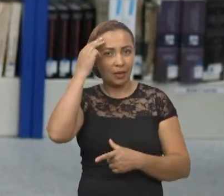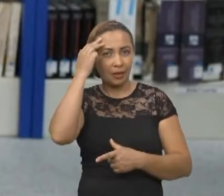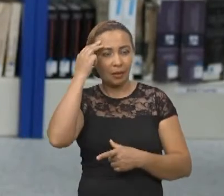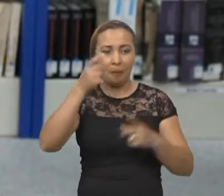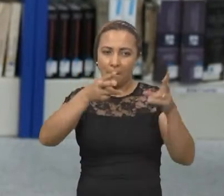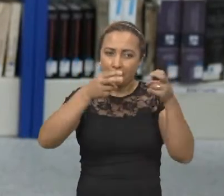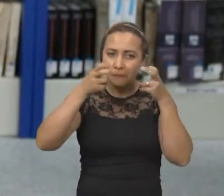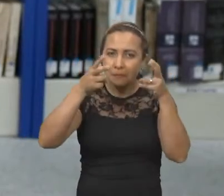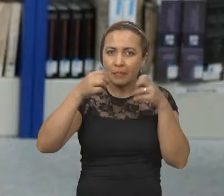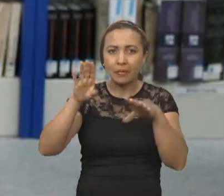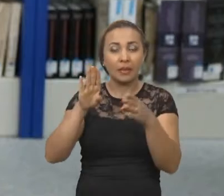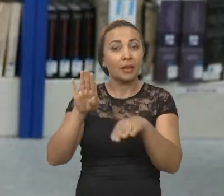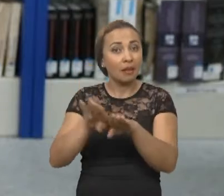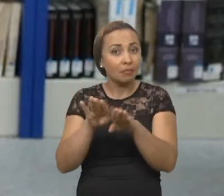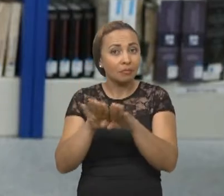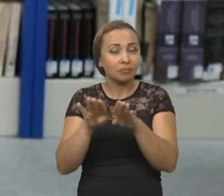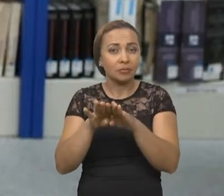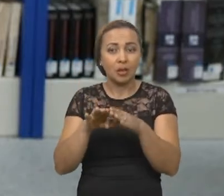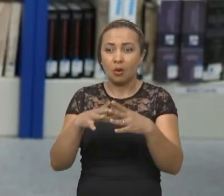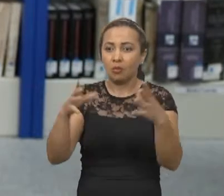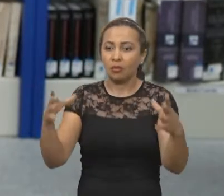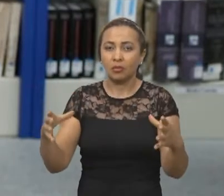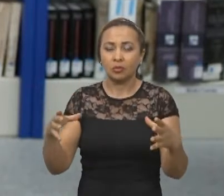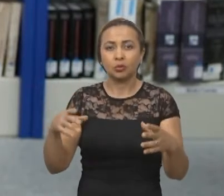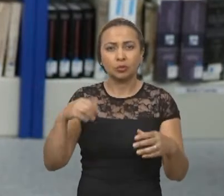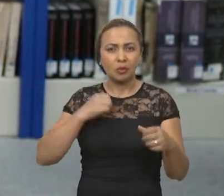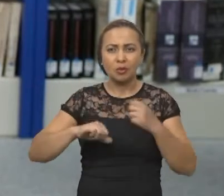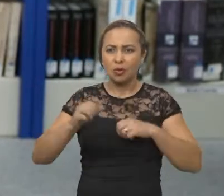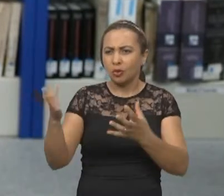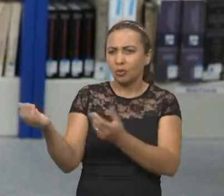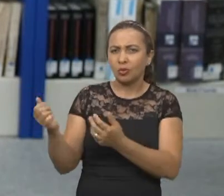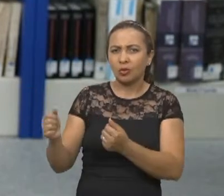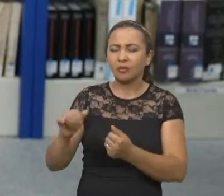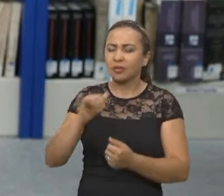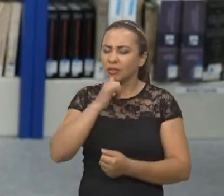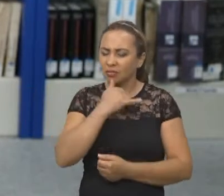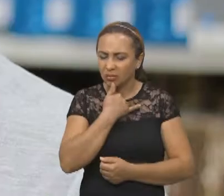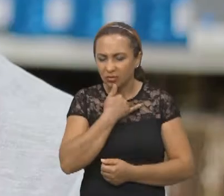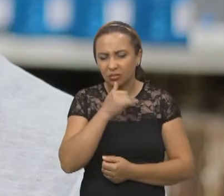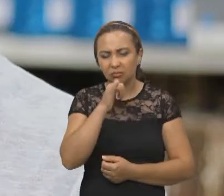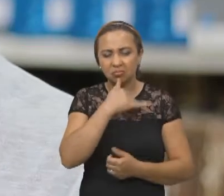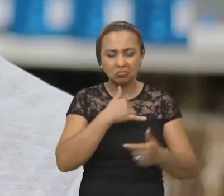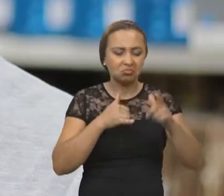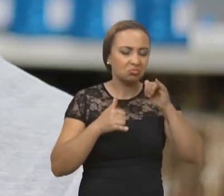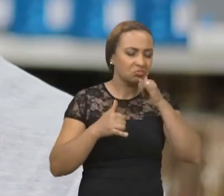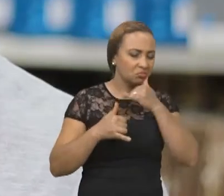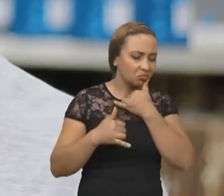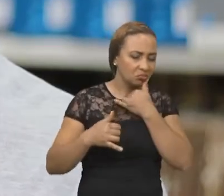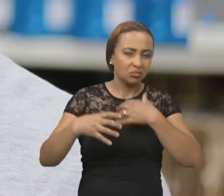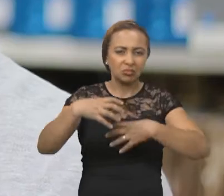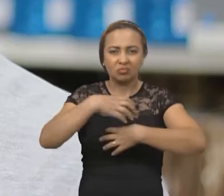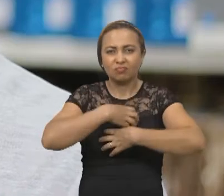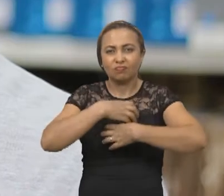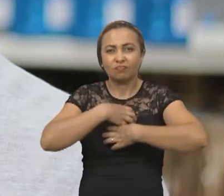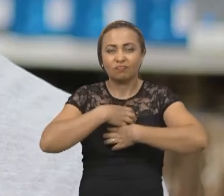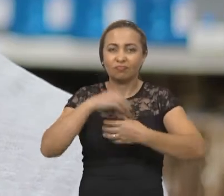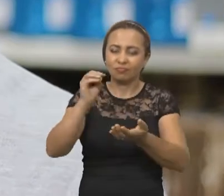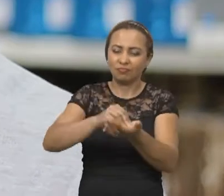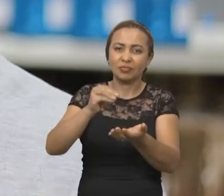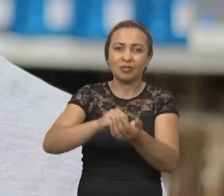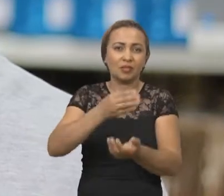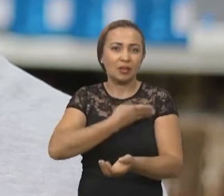uma grande proporção de jovens que referiam sentimento constante de tristeza, falta dos amigos, falta dos